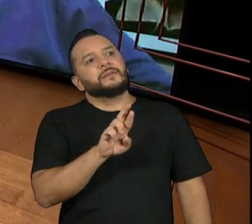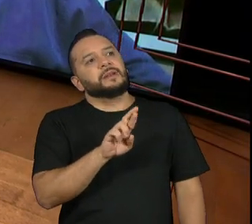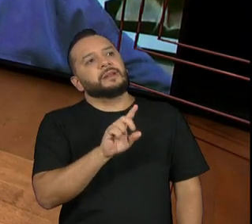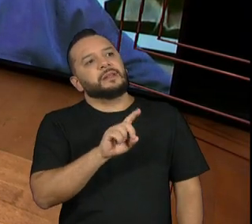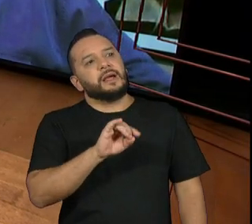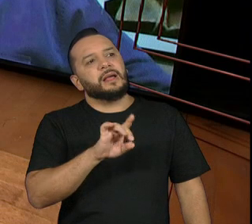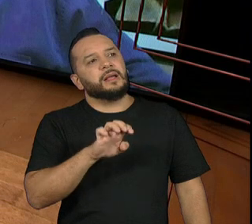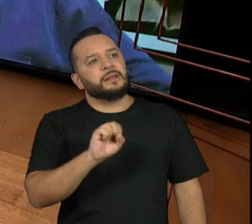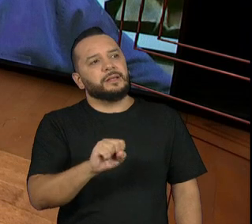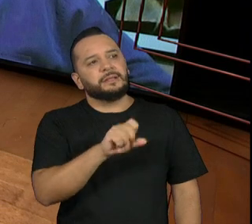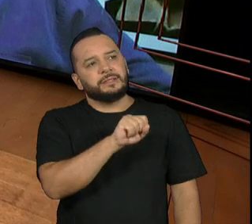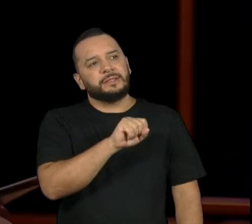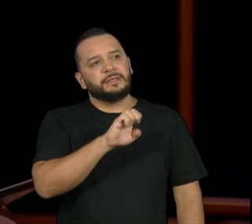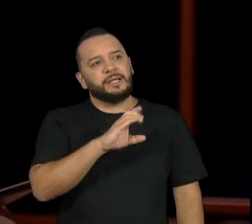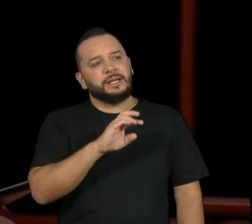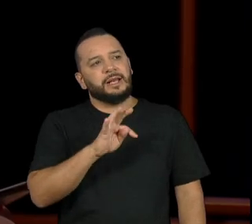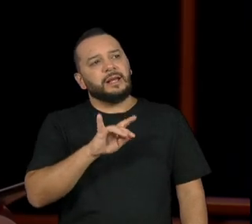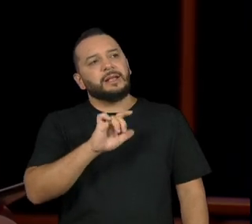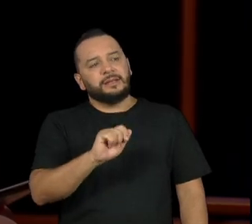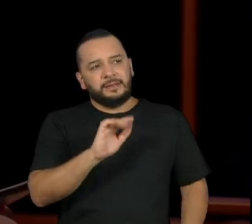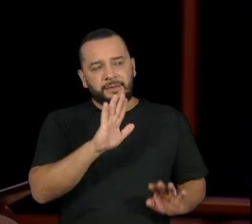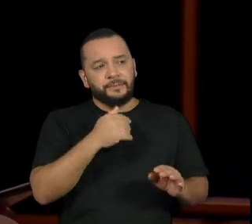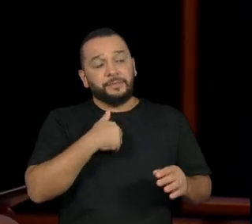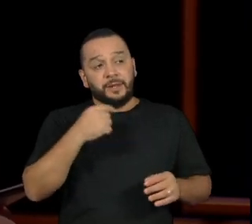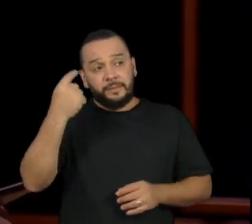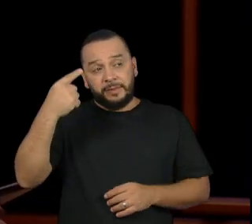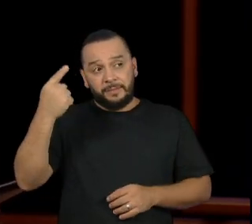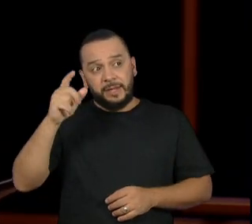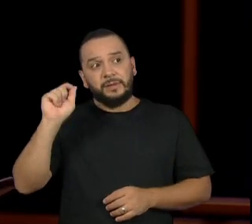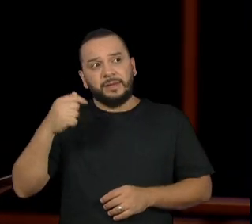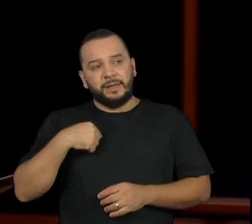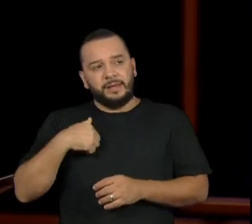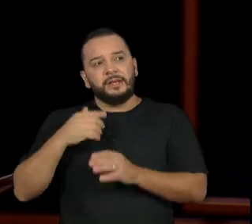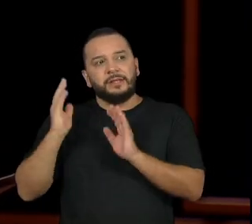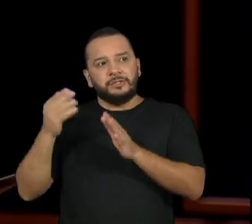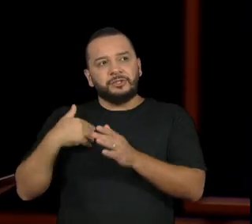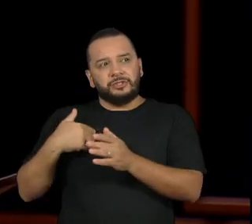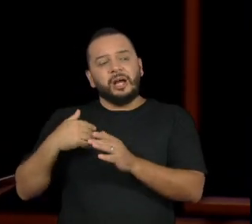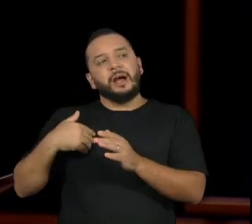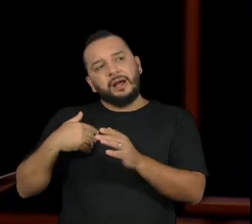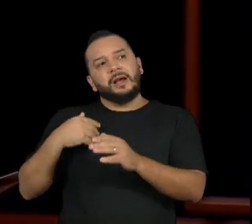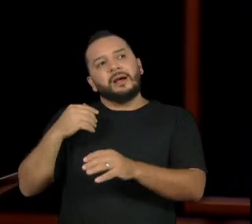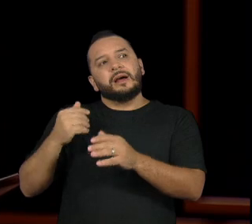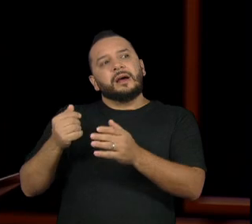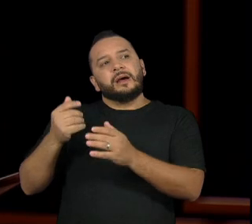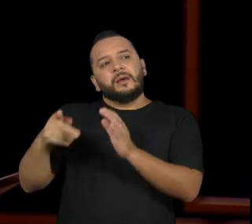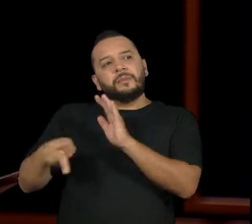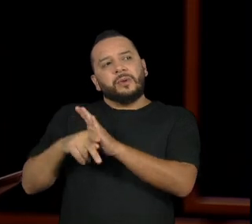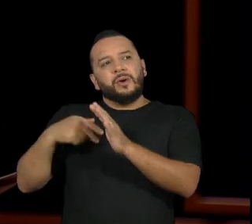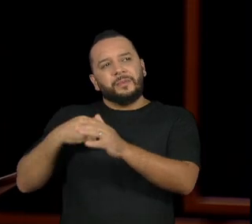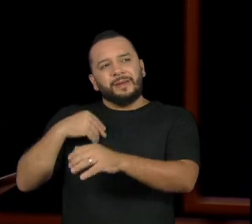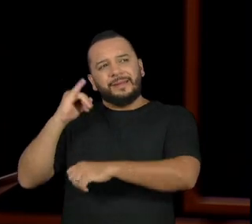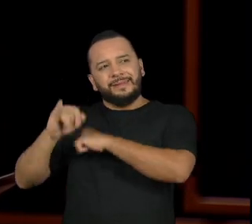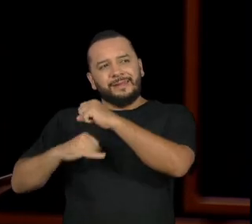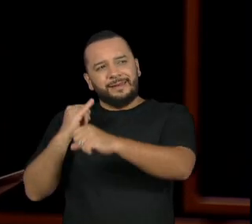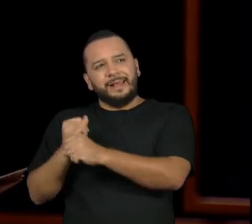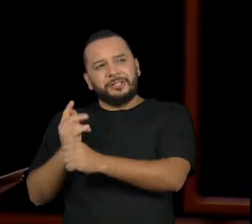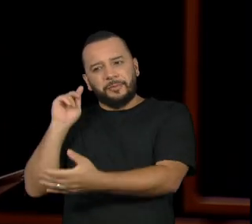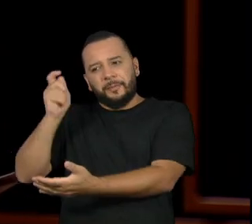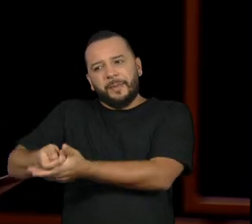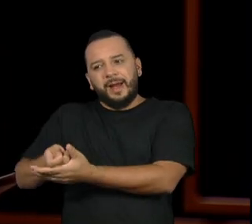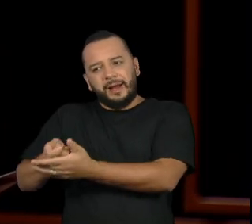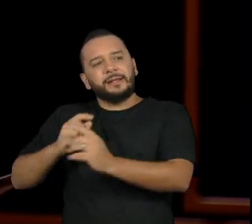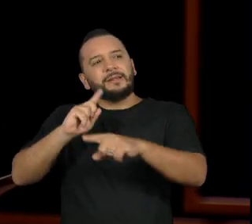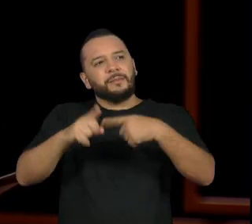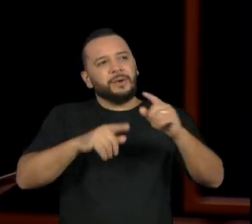isso. A novela foi lançada primeiro no streaming e depois vai para a TV aberta. É uma espécie de capitalismo da